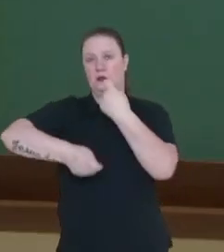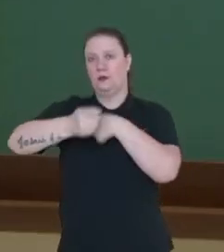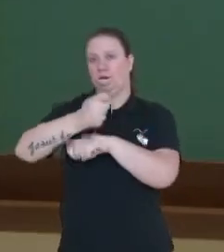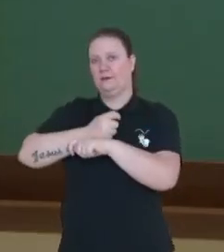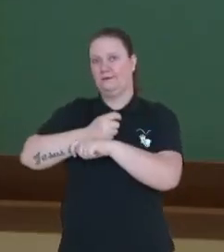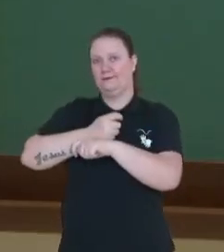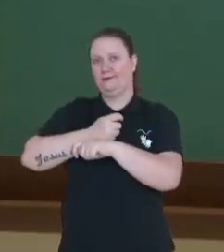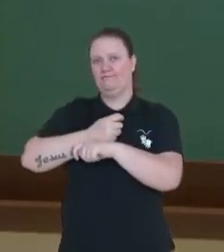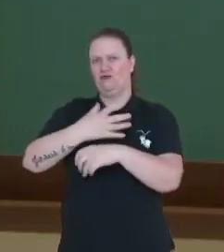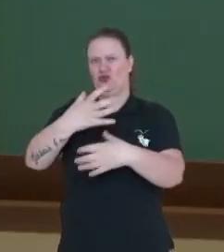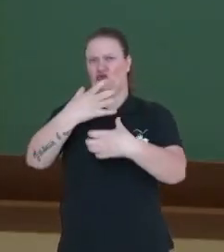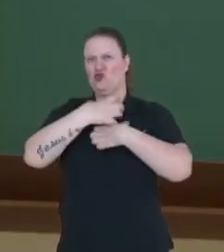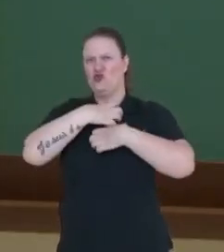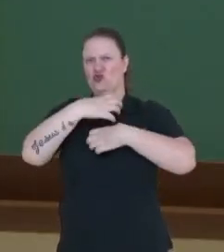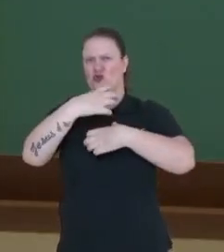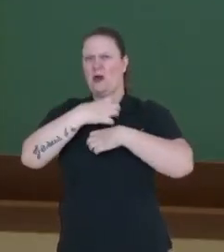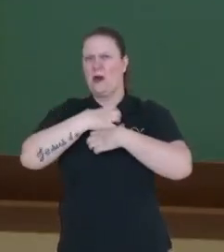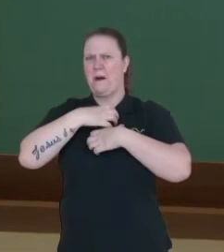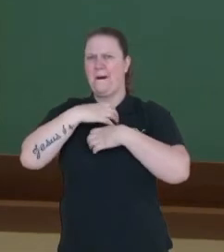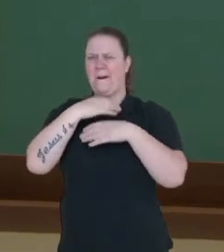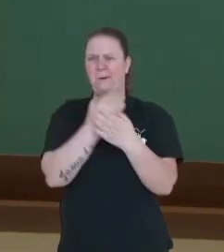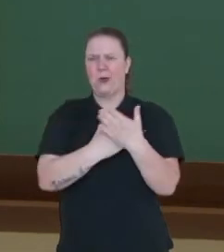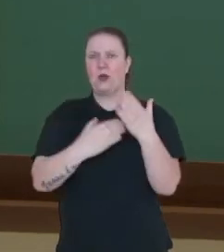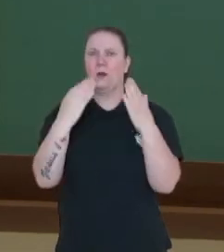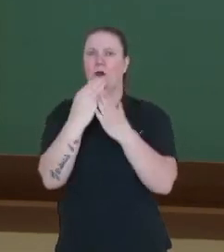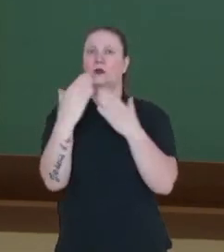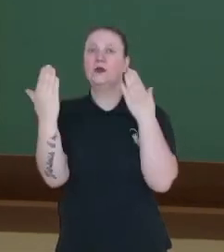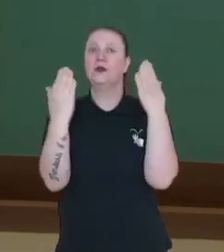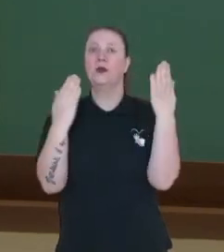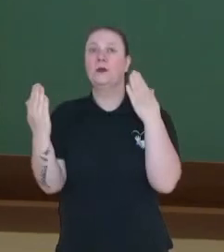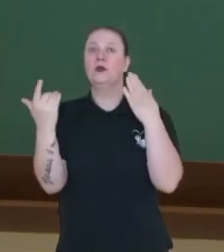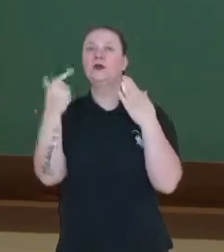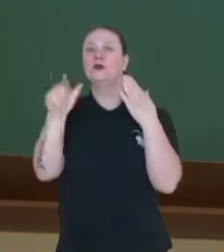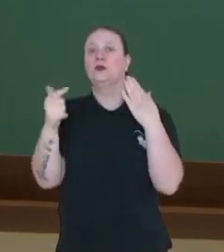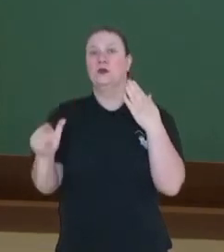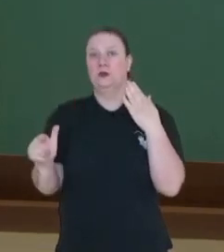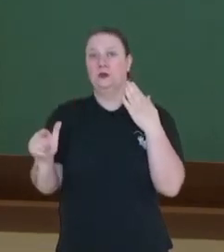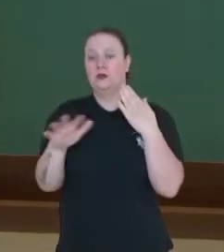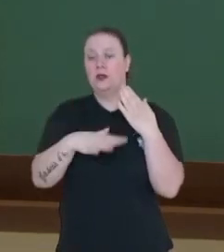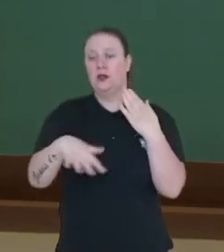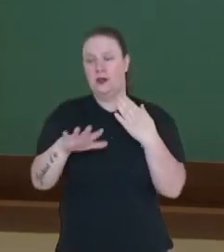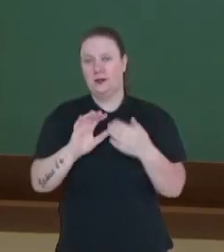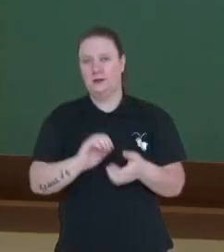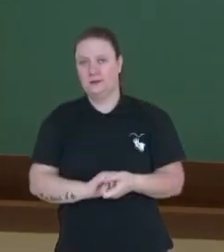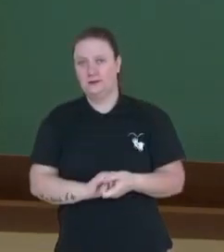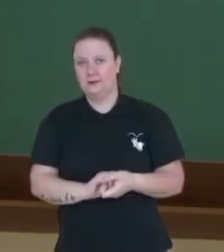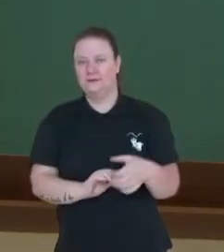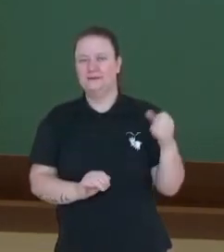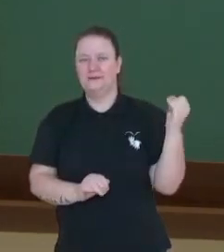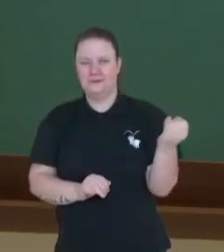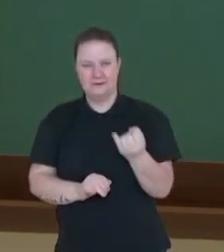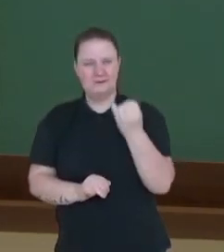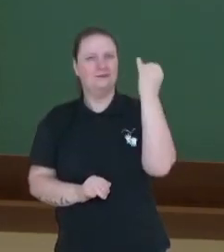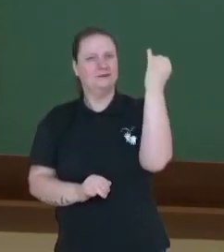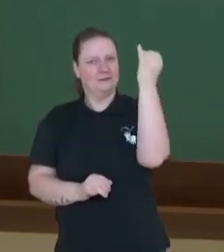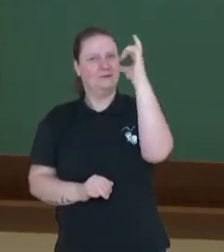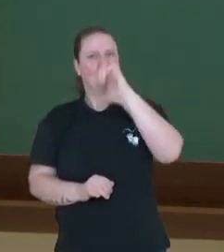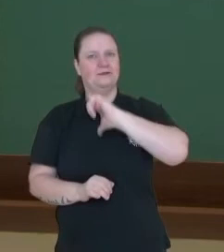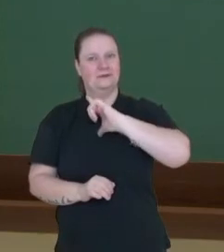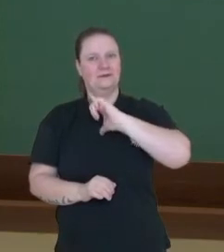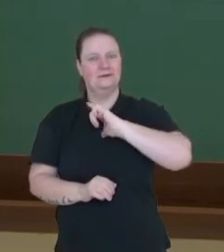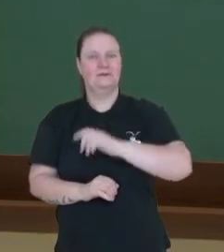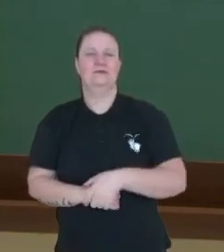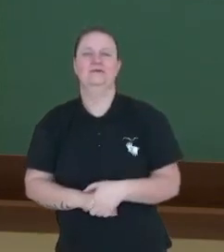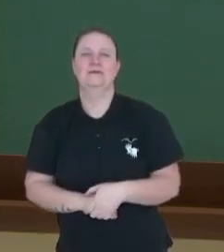de forma bastante significativa comparando com os outros setores da economia. Daí a importância desse setor. Outra característica